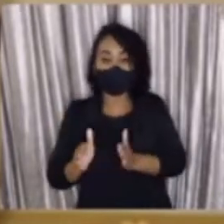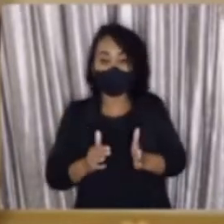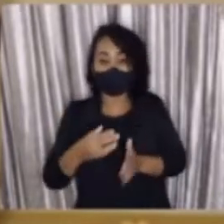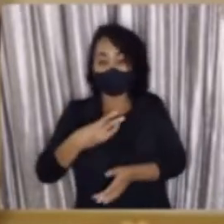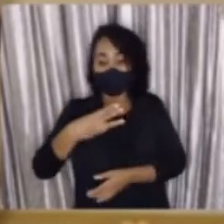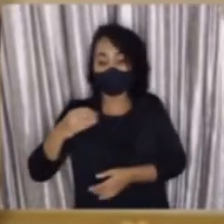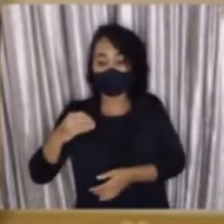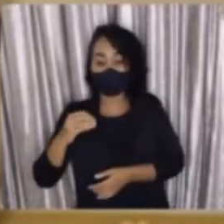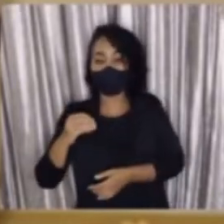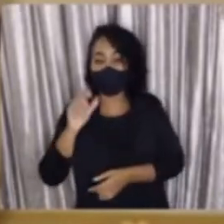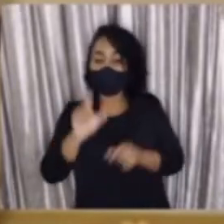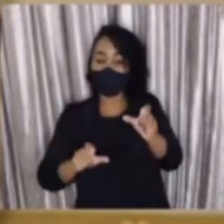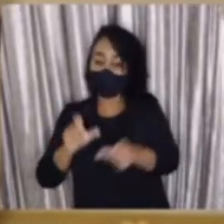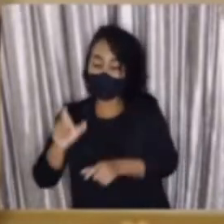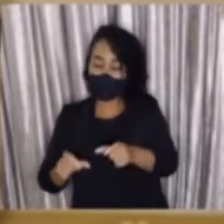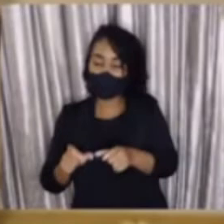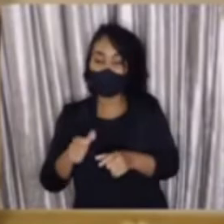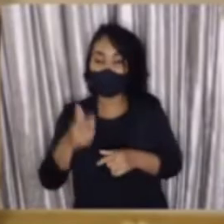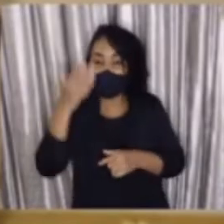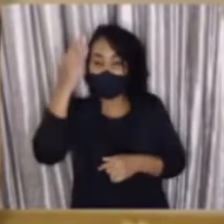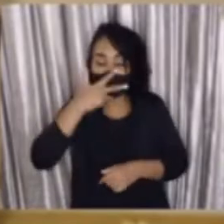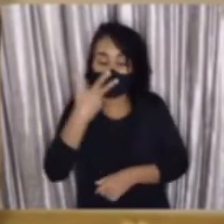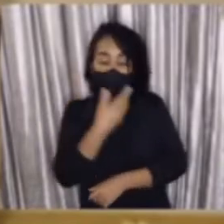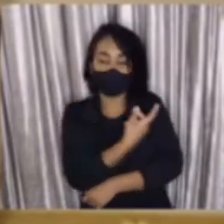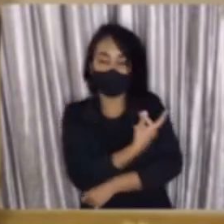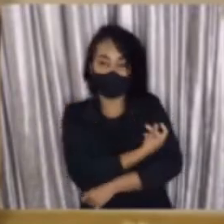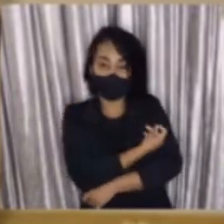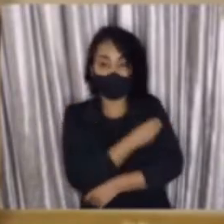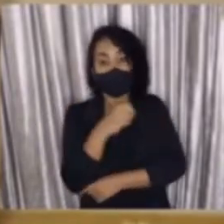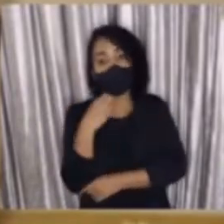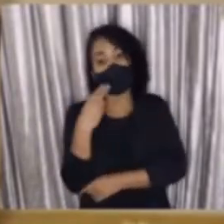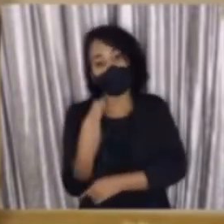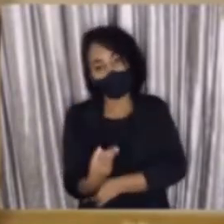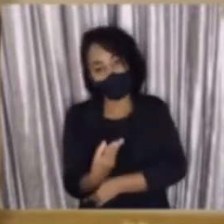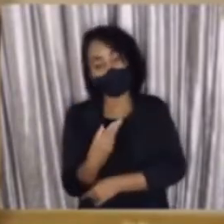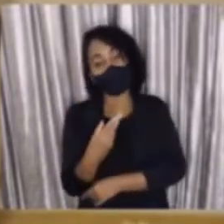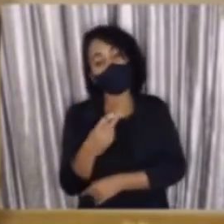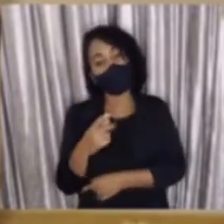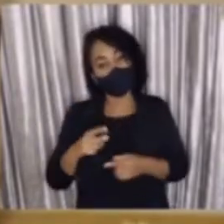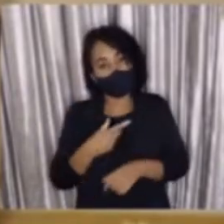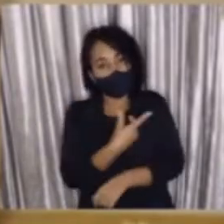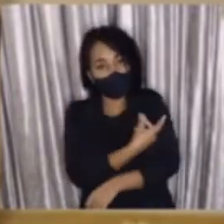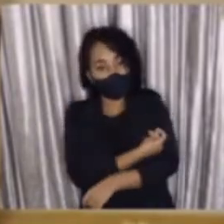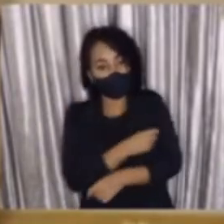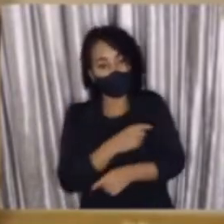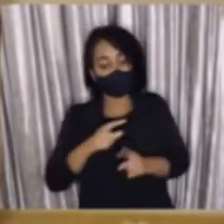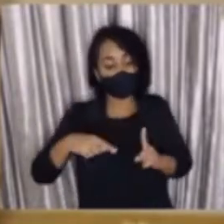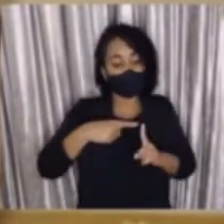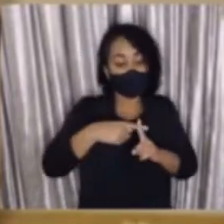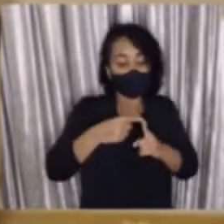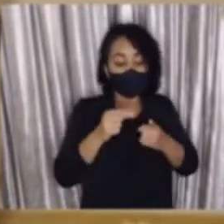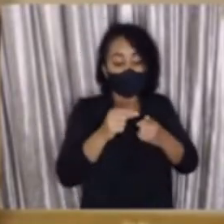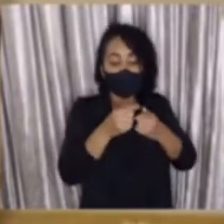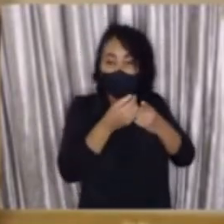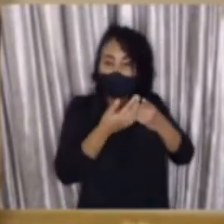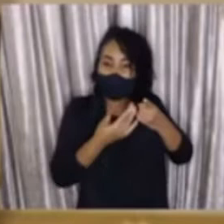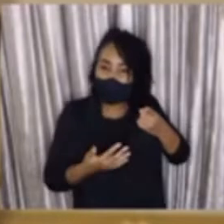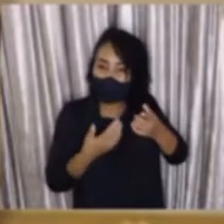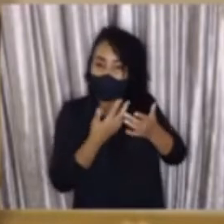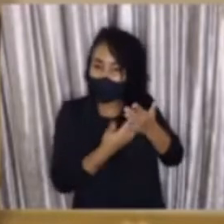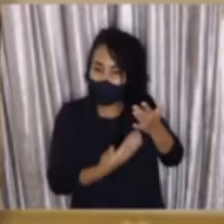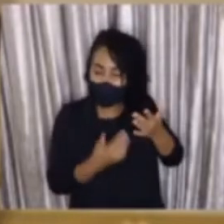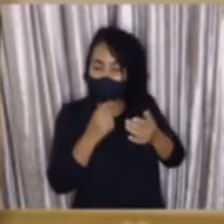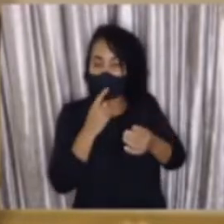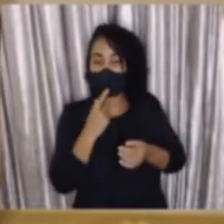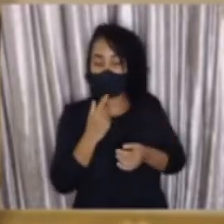a partir de 300 pessoas, a comprovação da vacinação ou da vacina mais testagem. Então, é uma forma de a